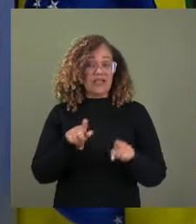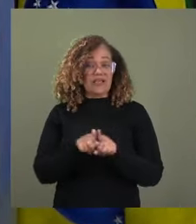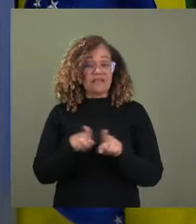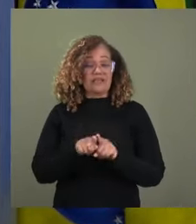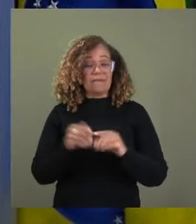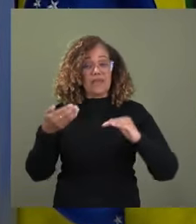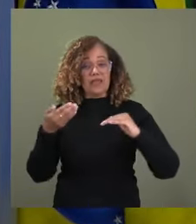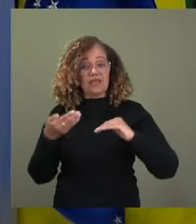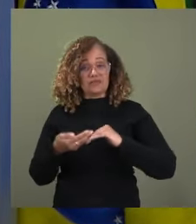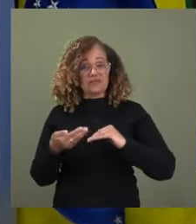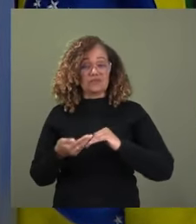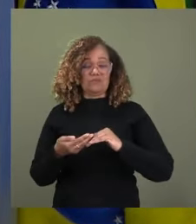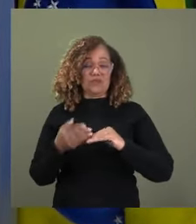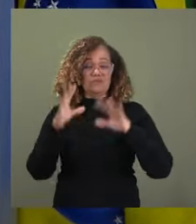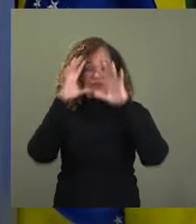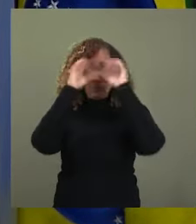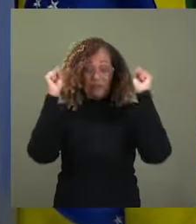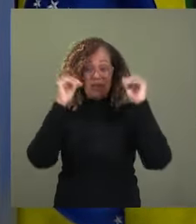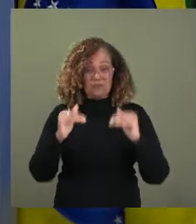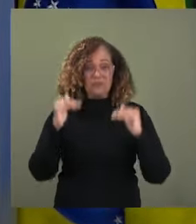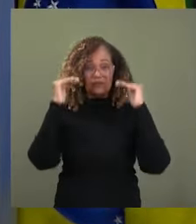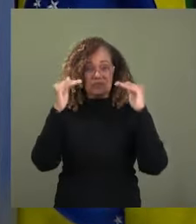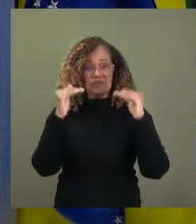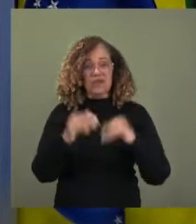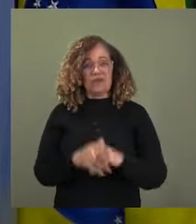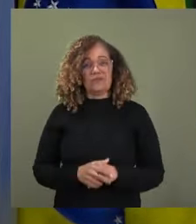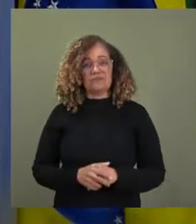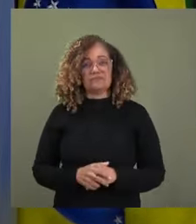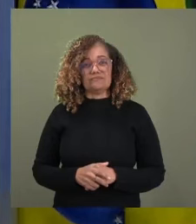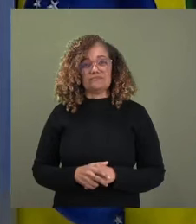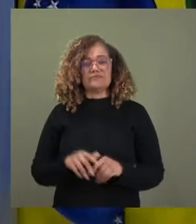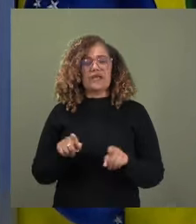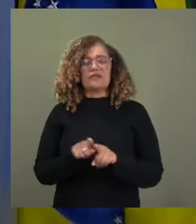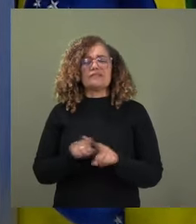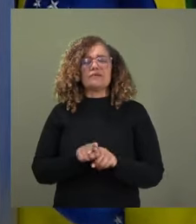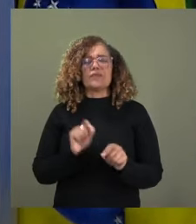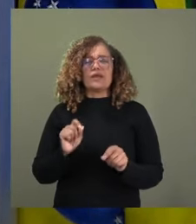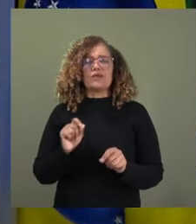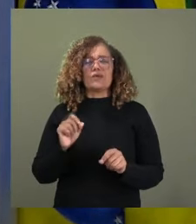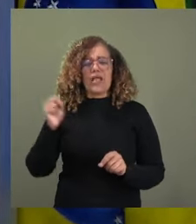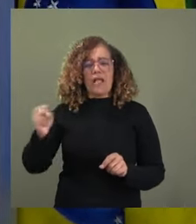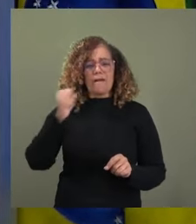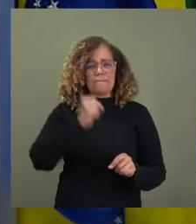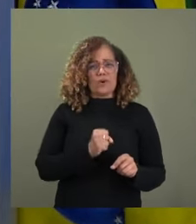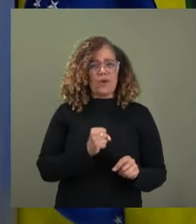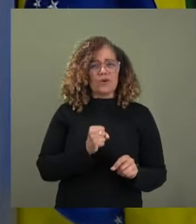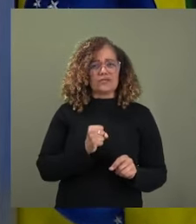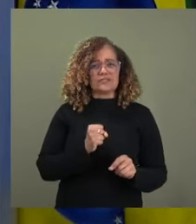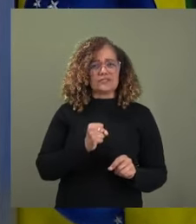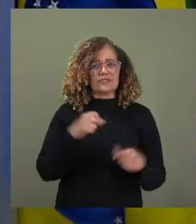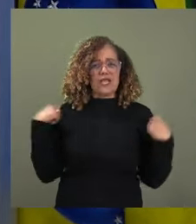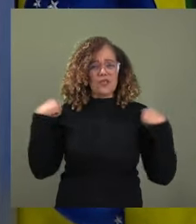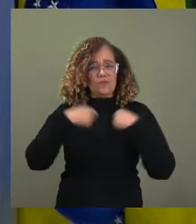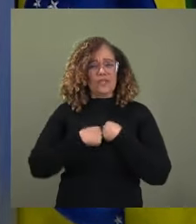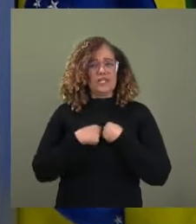Tribunal Federal. Um exemplo, a gente pode falar sobre a posse do ministro Flávio Dino na semana